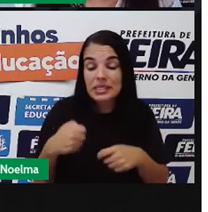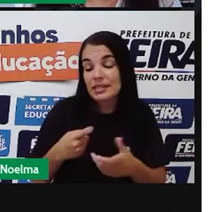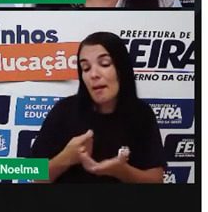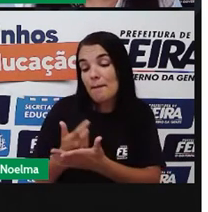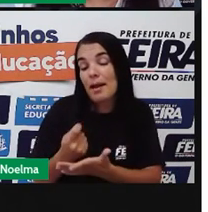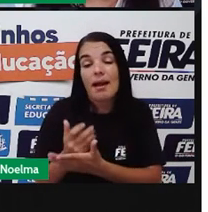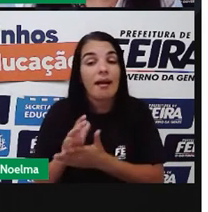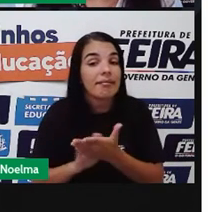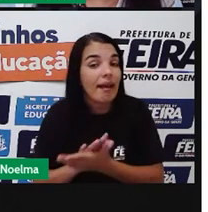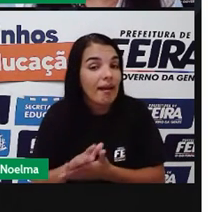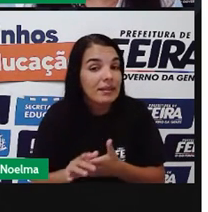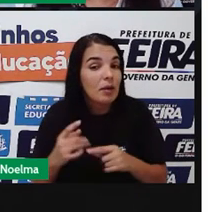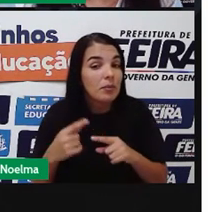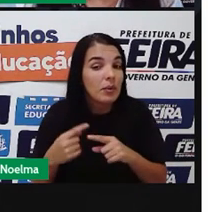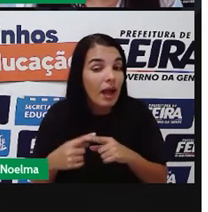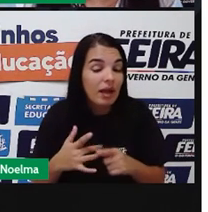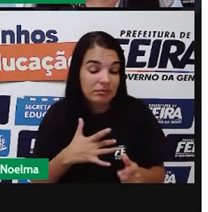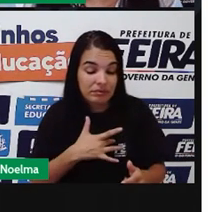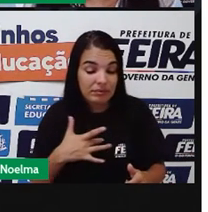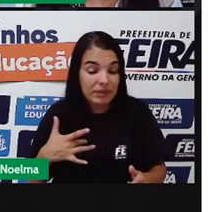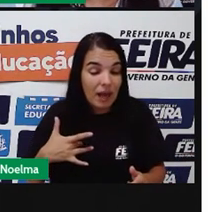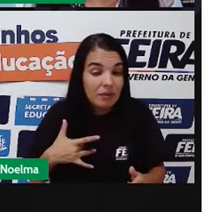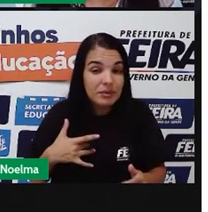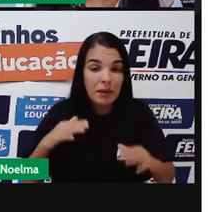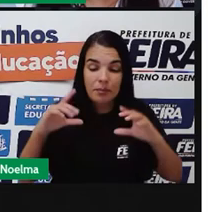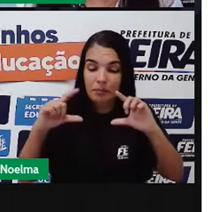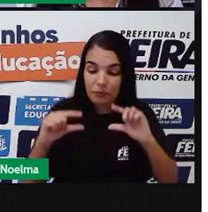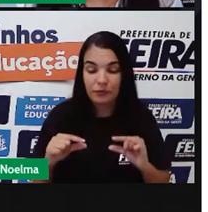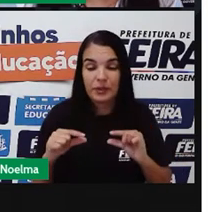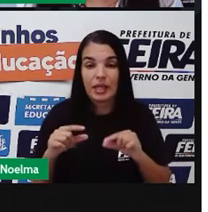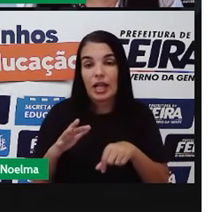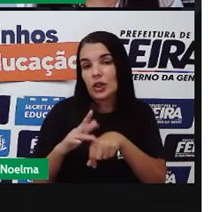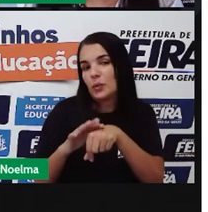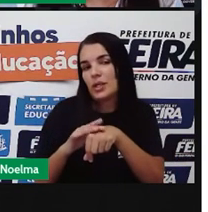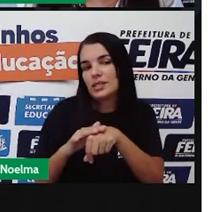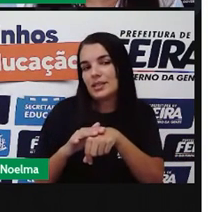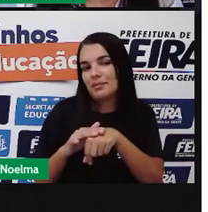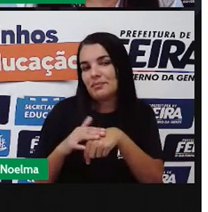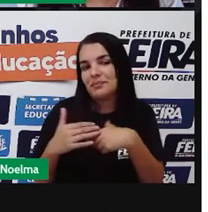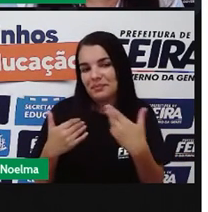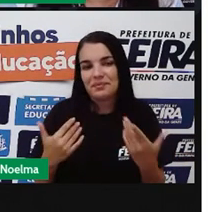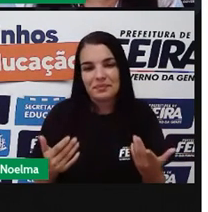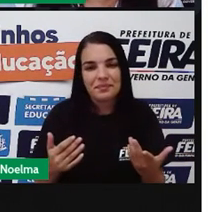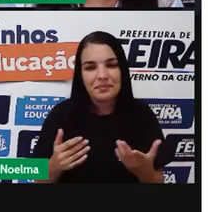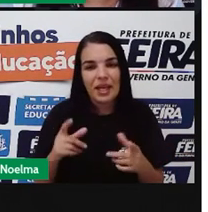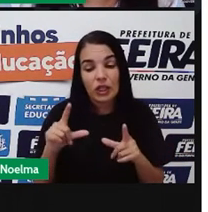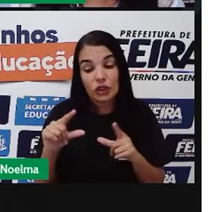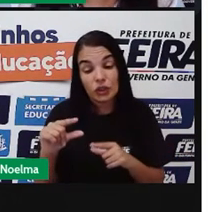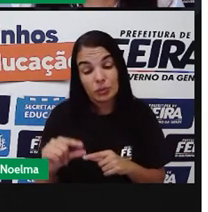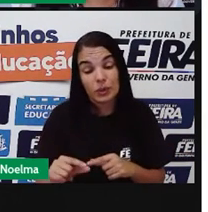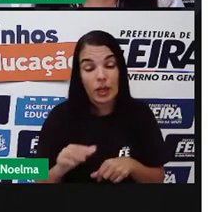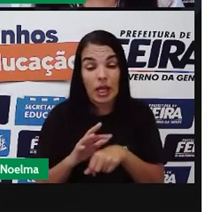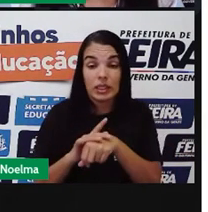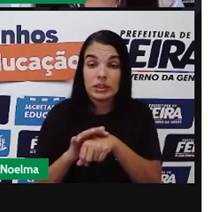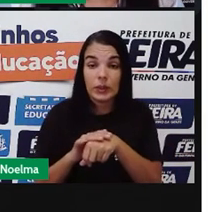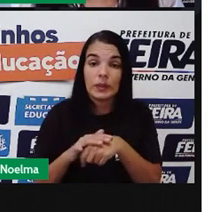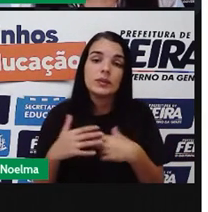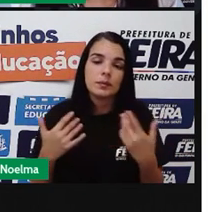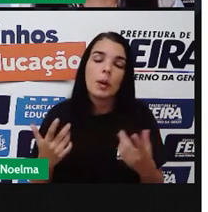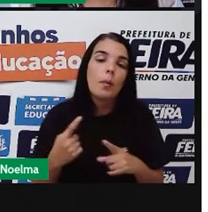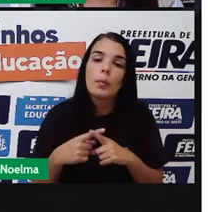saneamento básico. Com o saneamento básico, a gente não só está impedindo, né? Da gente ter